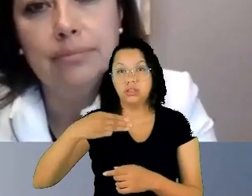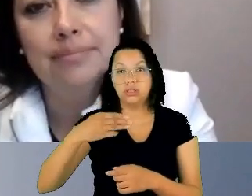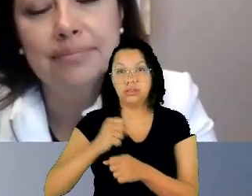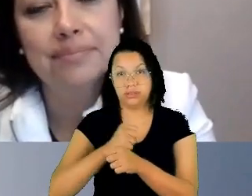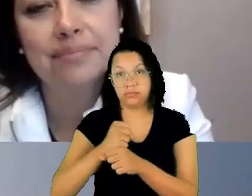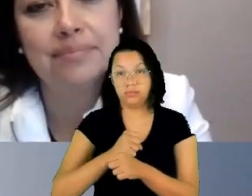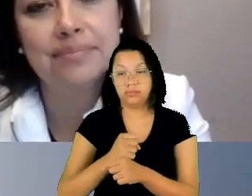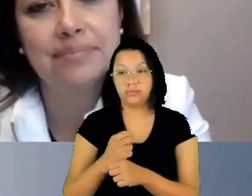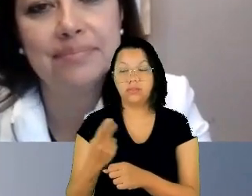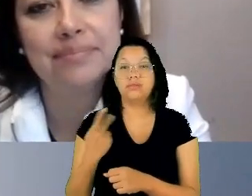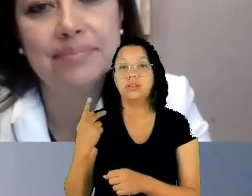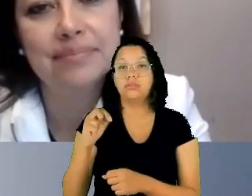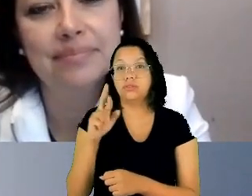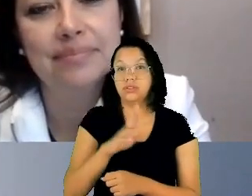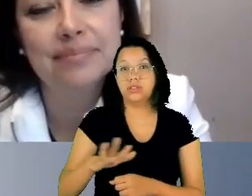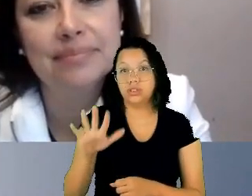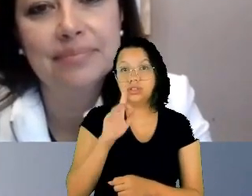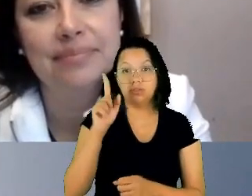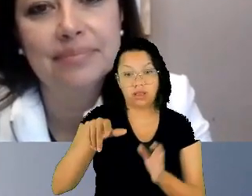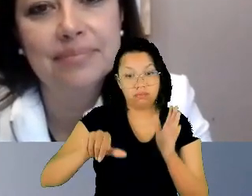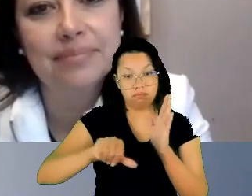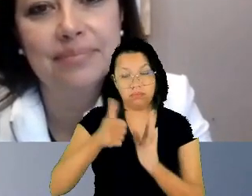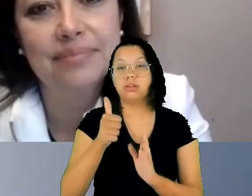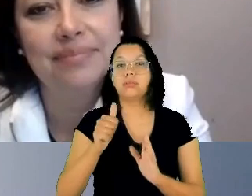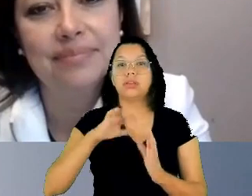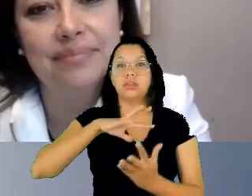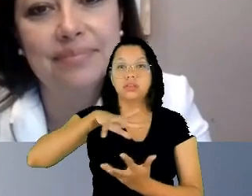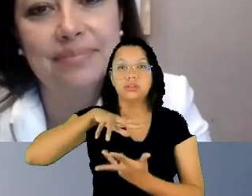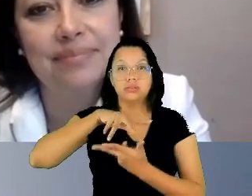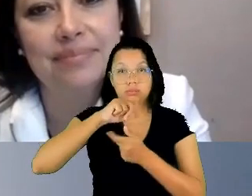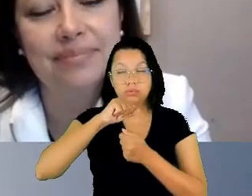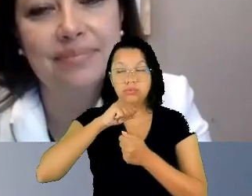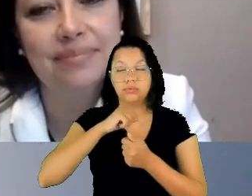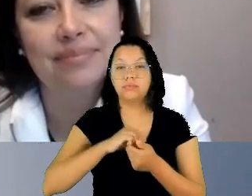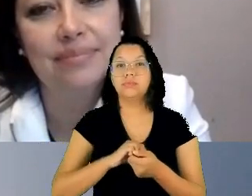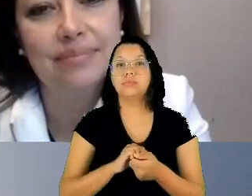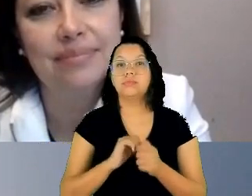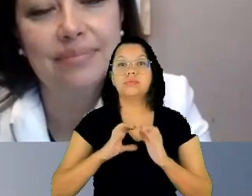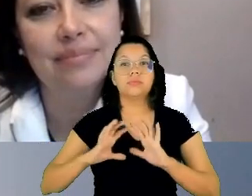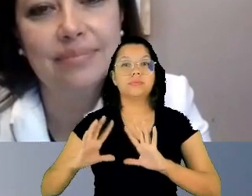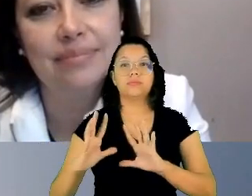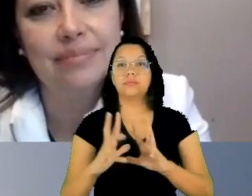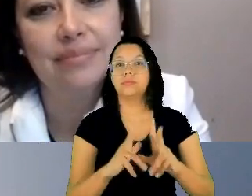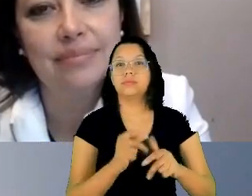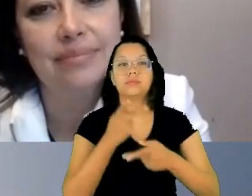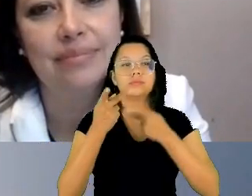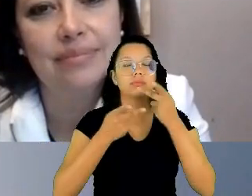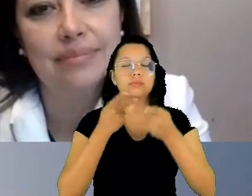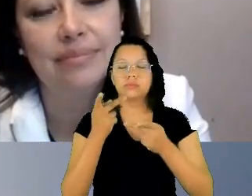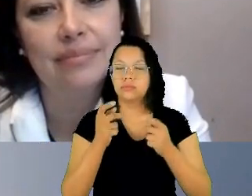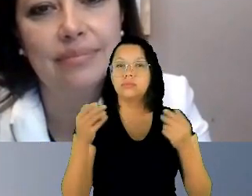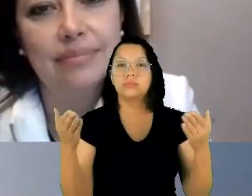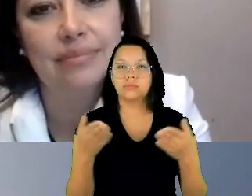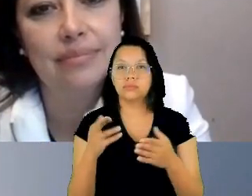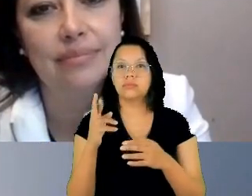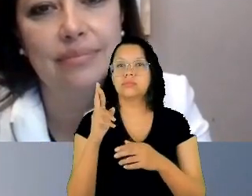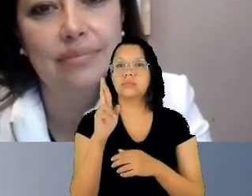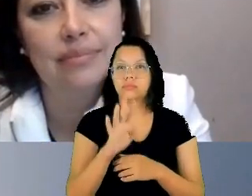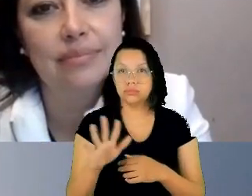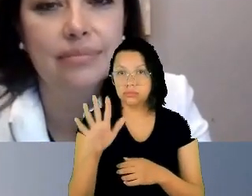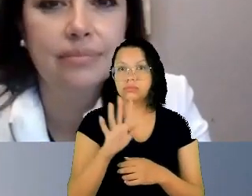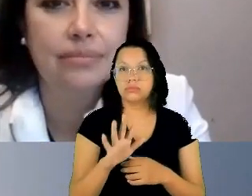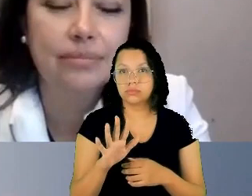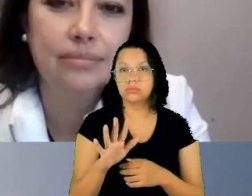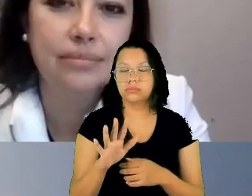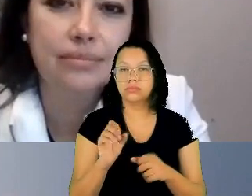orgulho de servir ao sistema interamericano dizer a todas e todos que esta região, o sistema interamericano, foi o primeiro a adotar